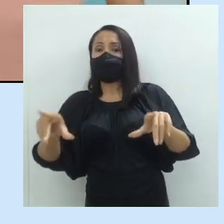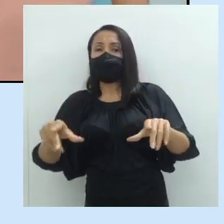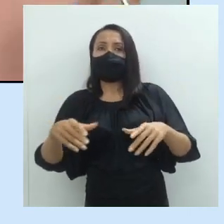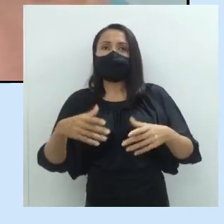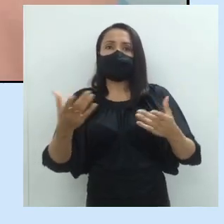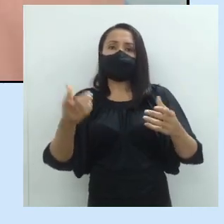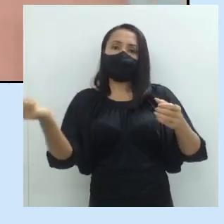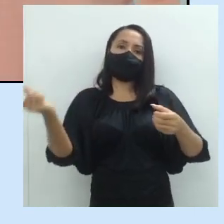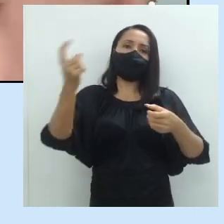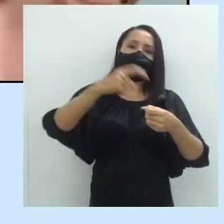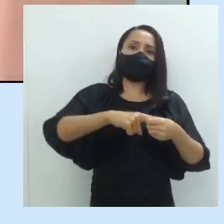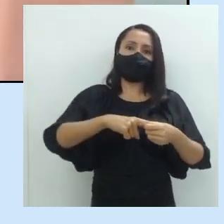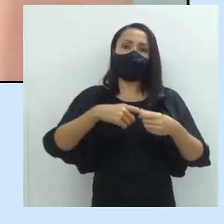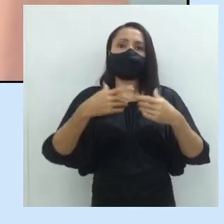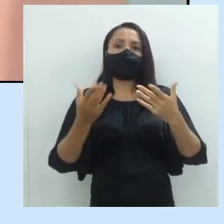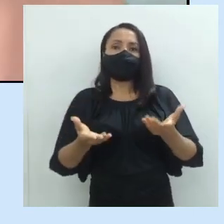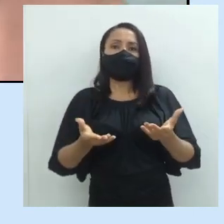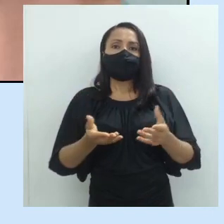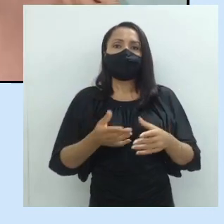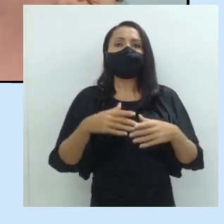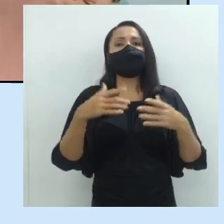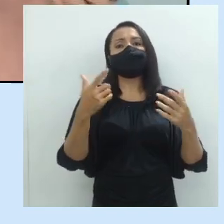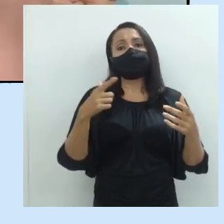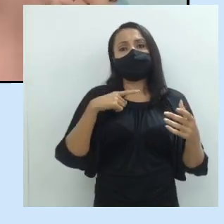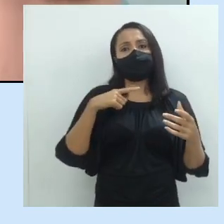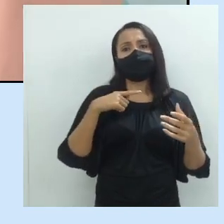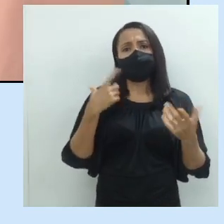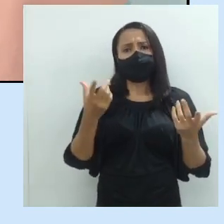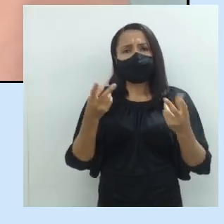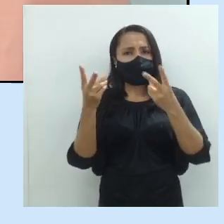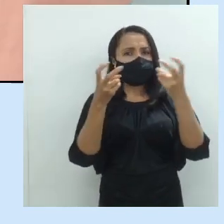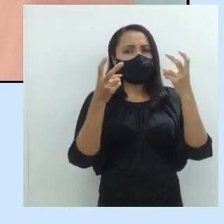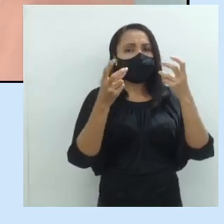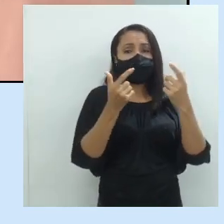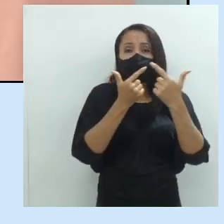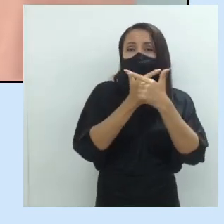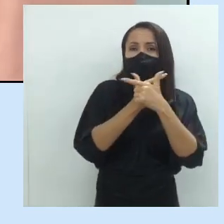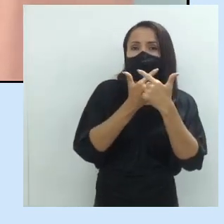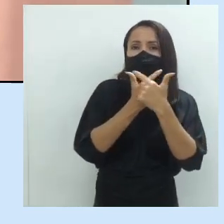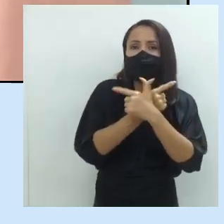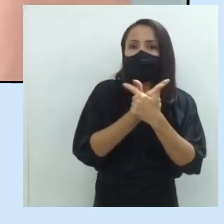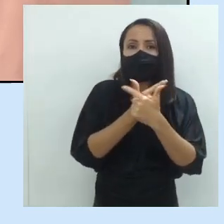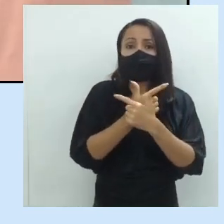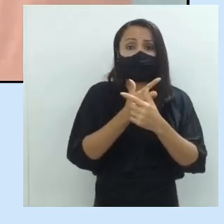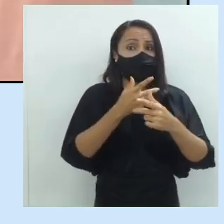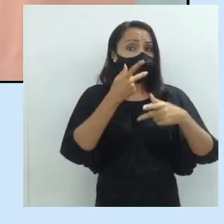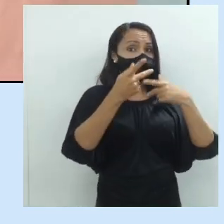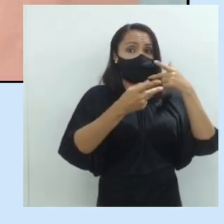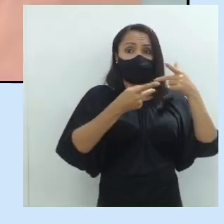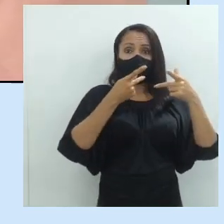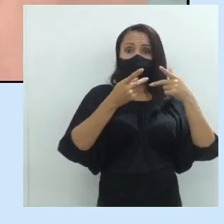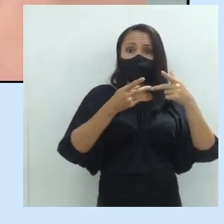justamente essa questão. Veja que há uma ironia. Então vejam o não dito. Ela não falou